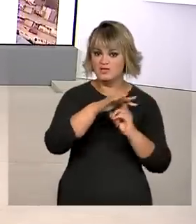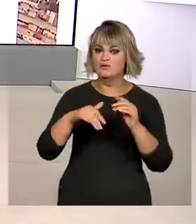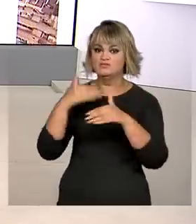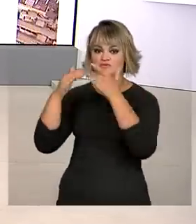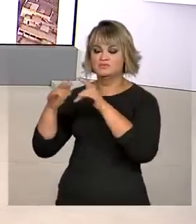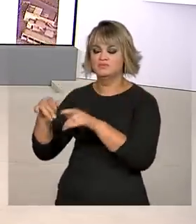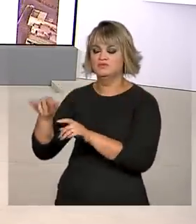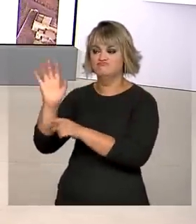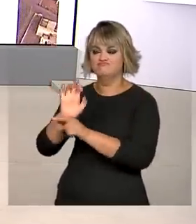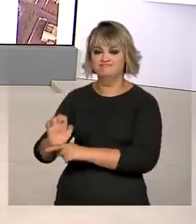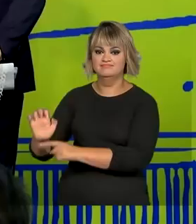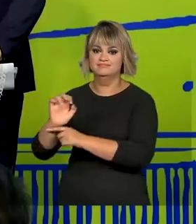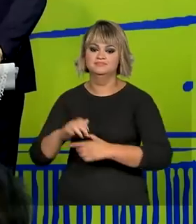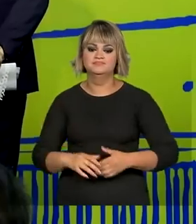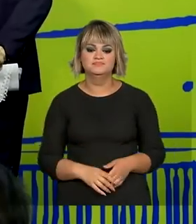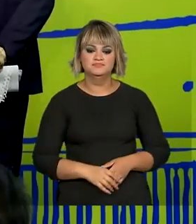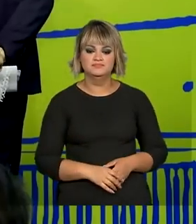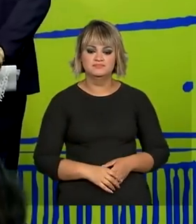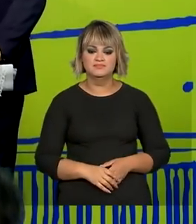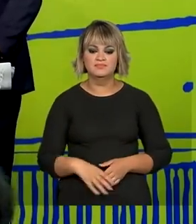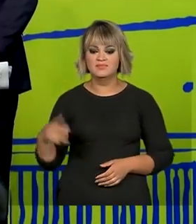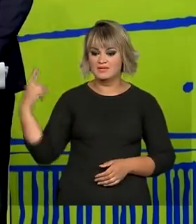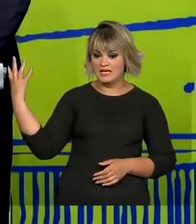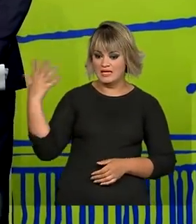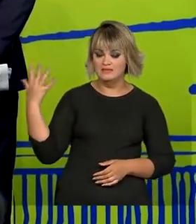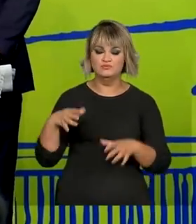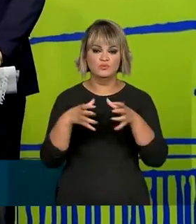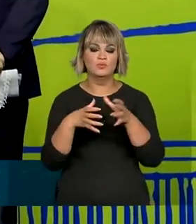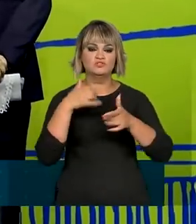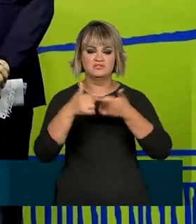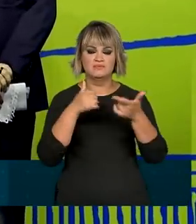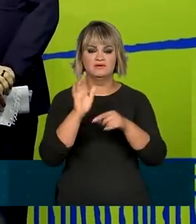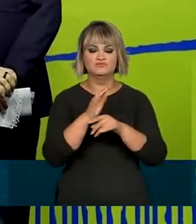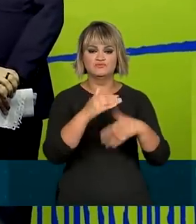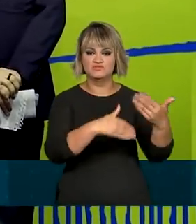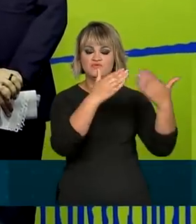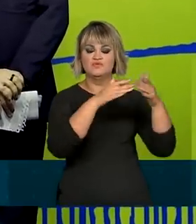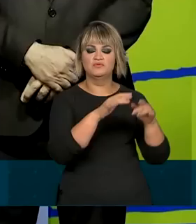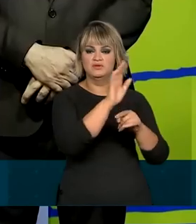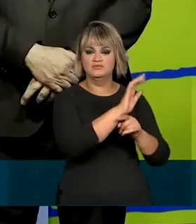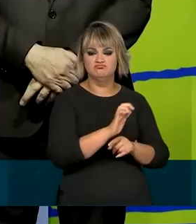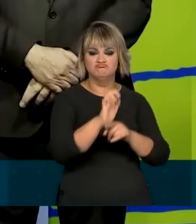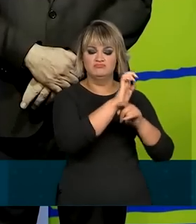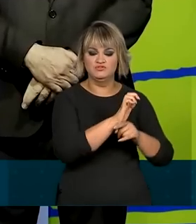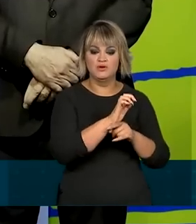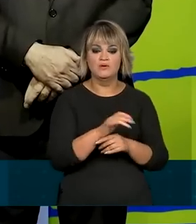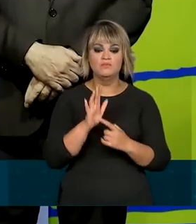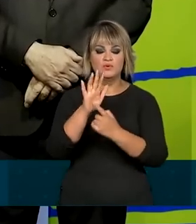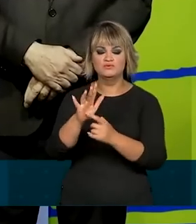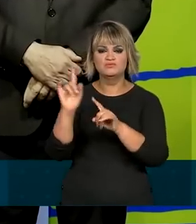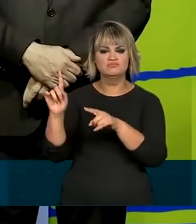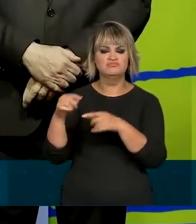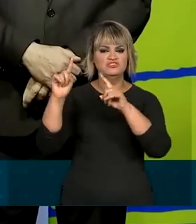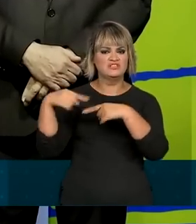desenvolvimento regional. Os integrantes do grupo de trabalho de desenvolvimento regional apresentaram os